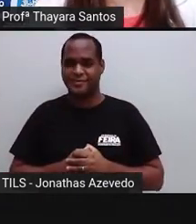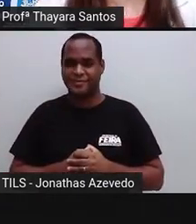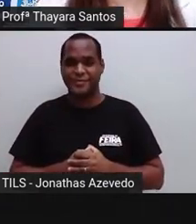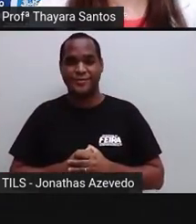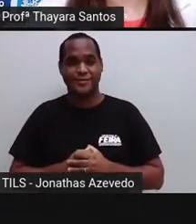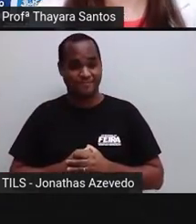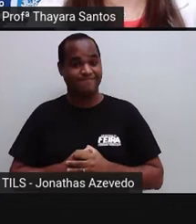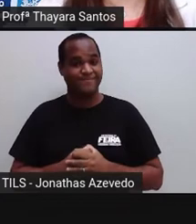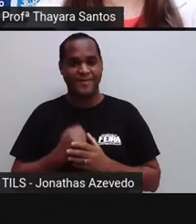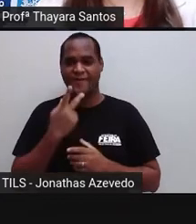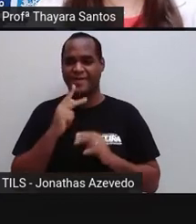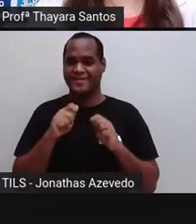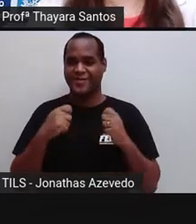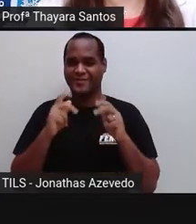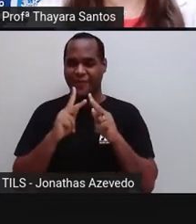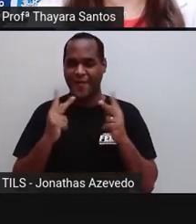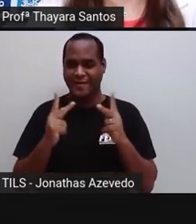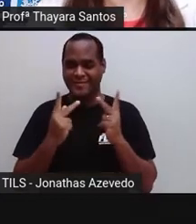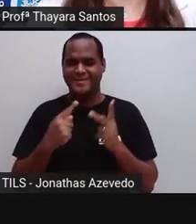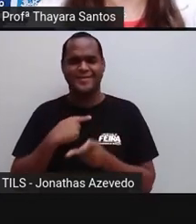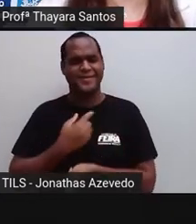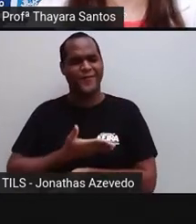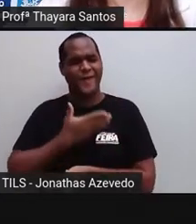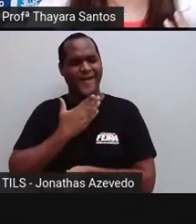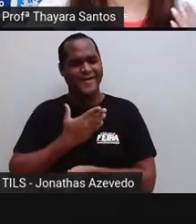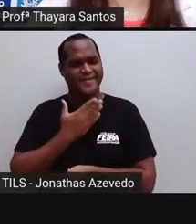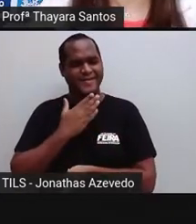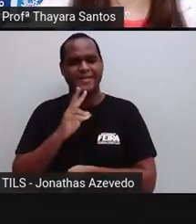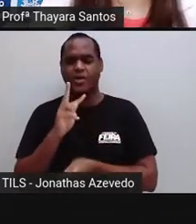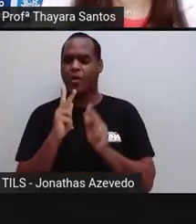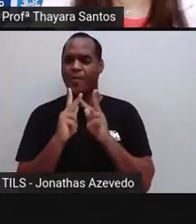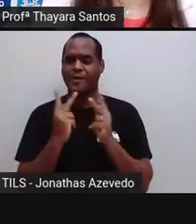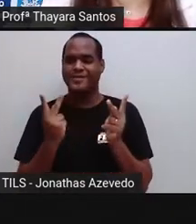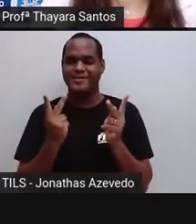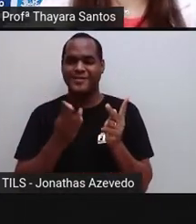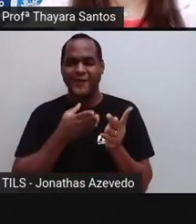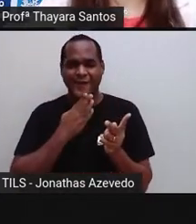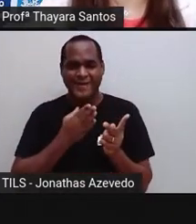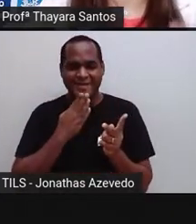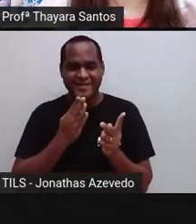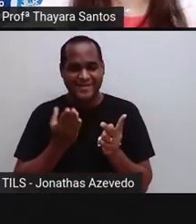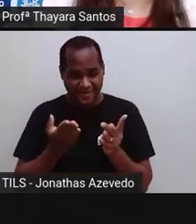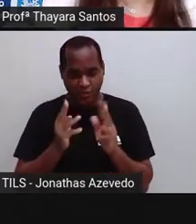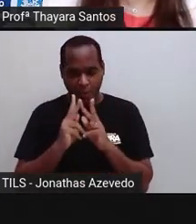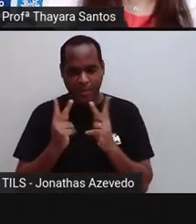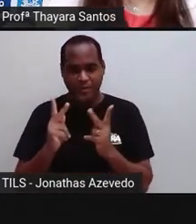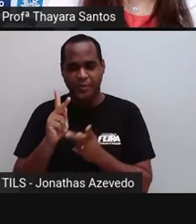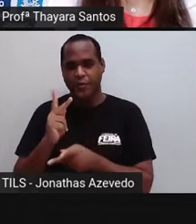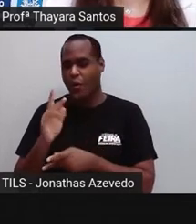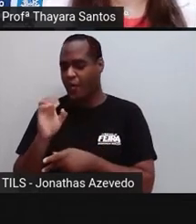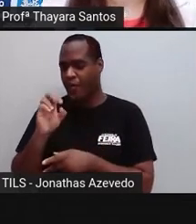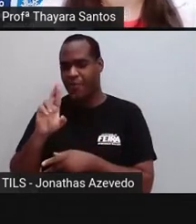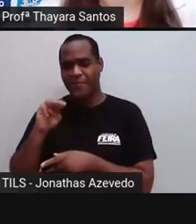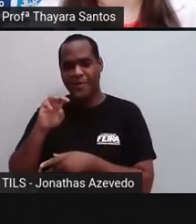Eu falei dos hormônios, mas vocês aí do outro lado sabem o que são esses hormônios?